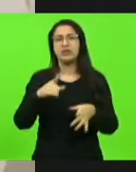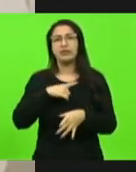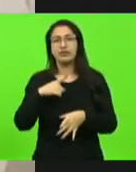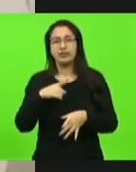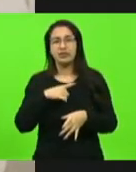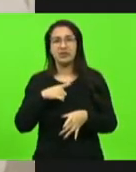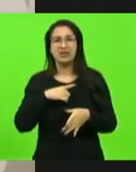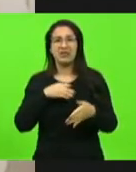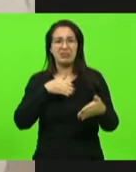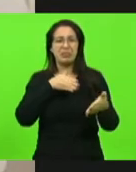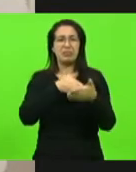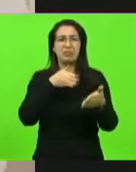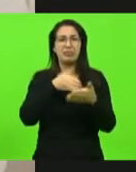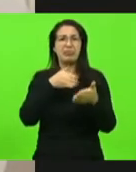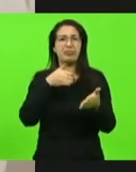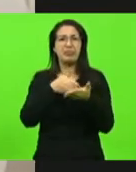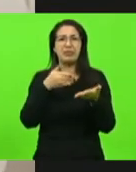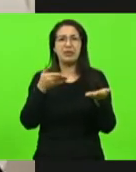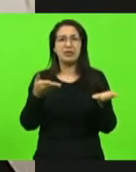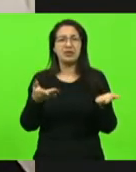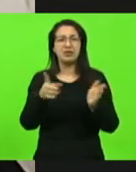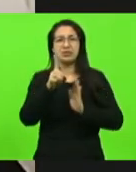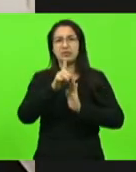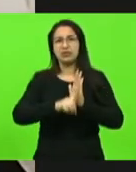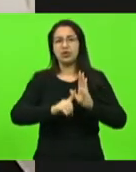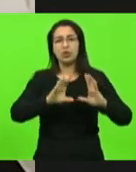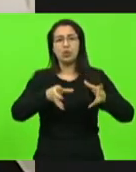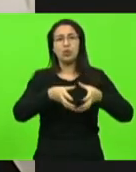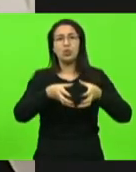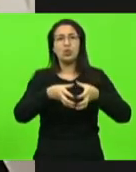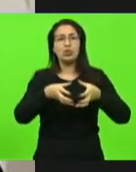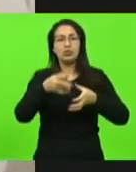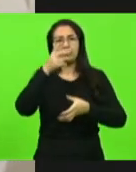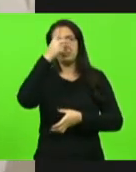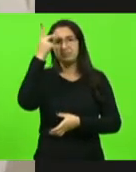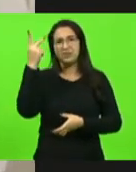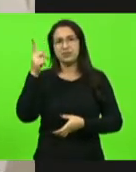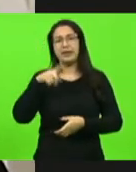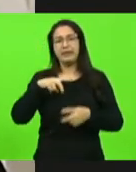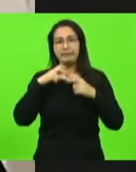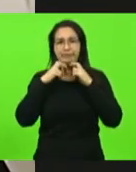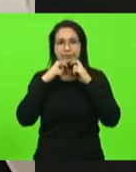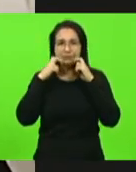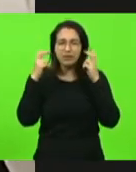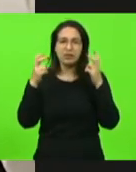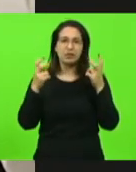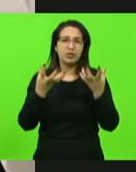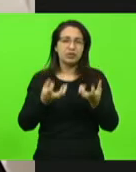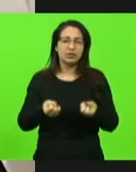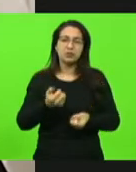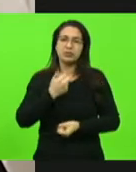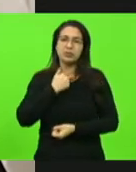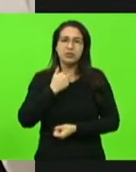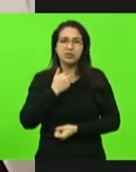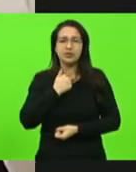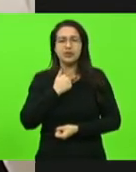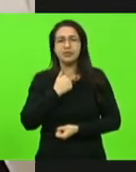cidadão, cerceia o direito político de um grupo de pessoas, isso é uma vergonha, essa nódula, essa